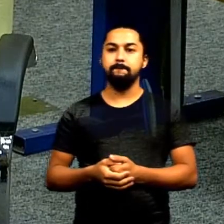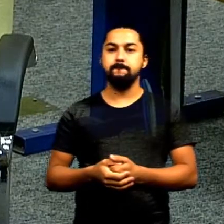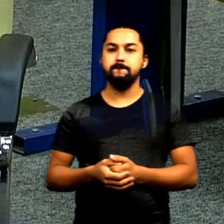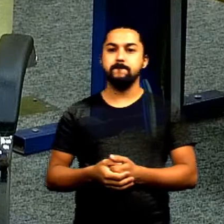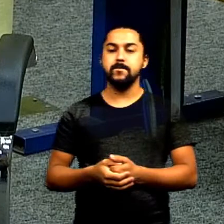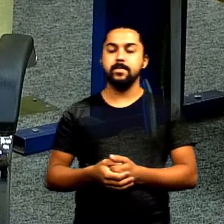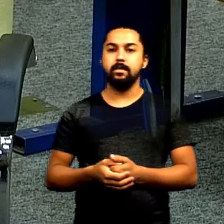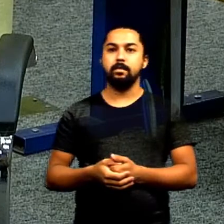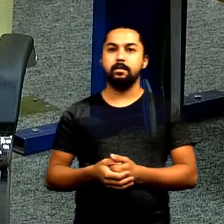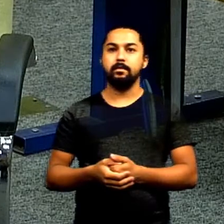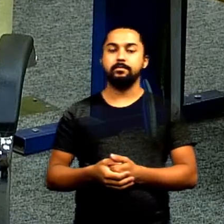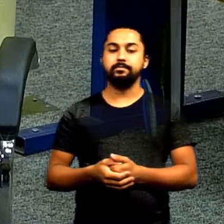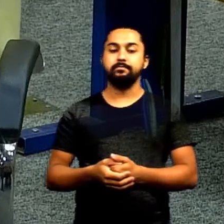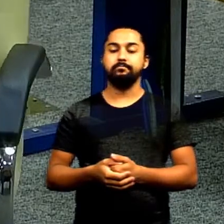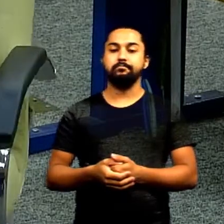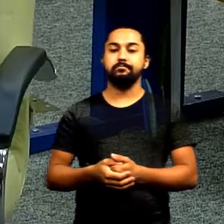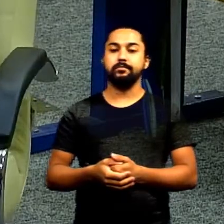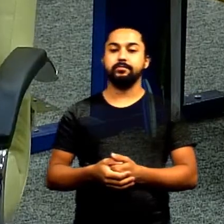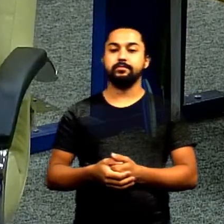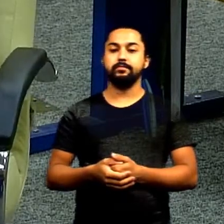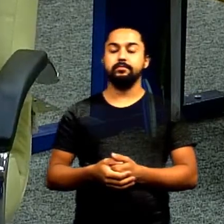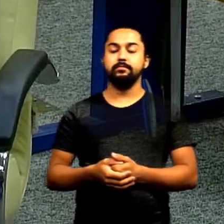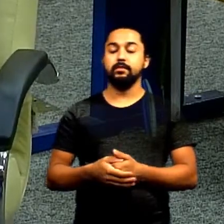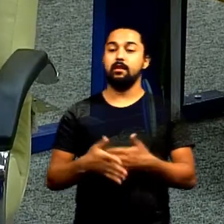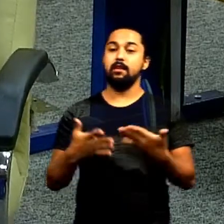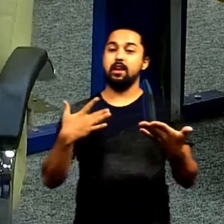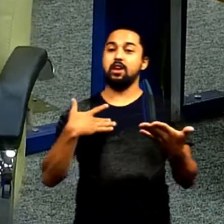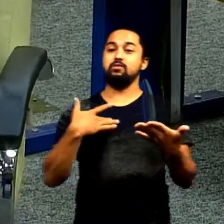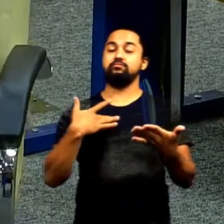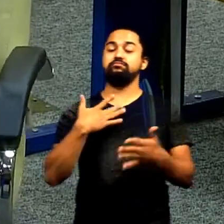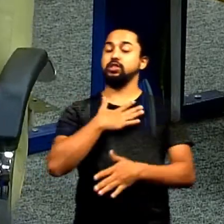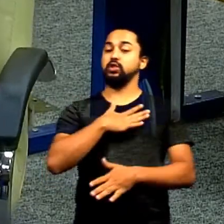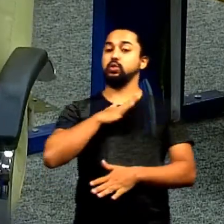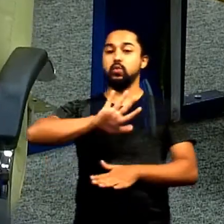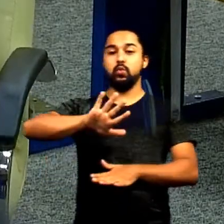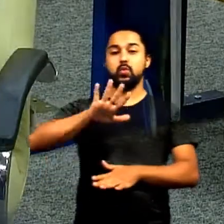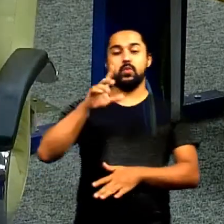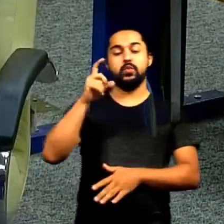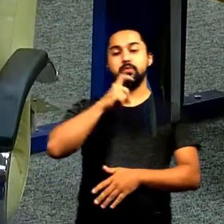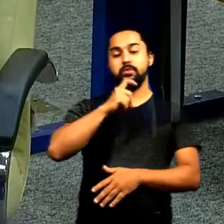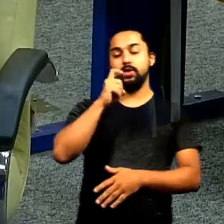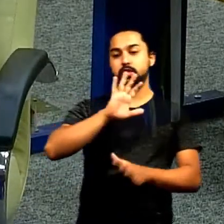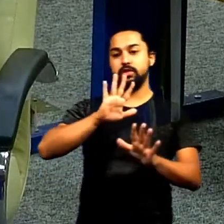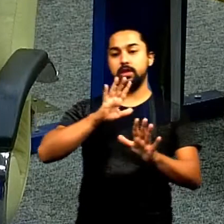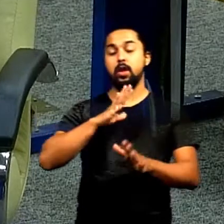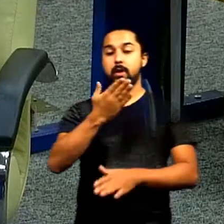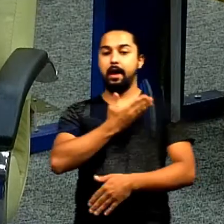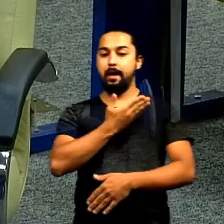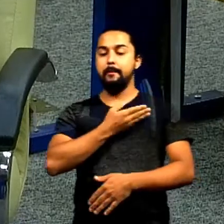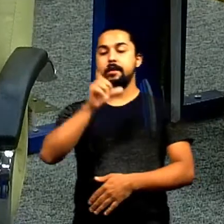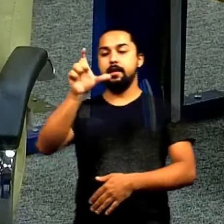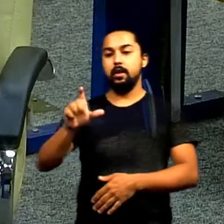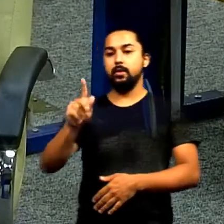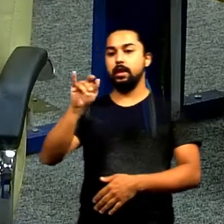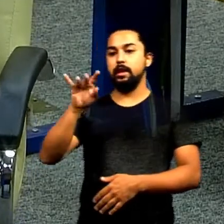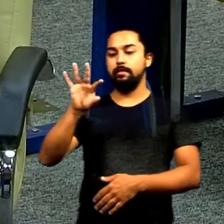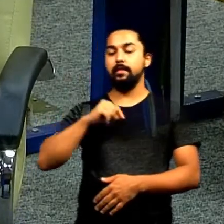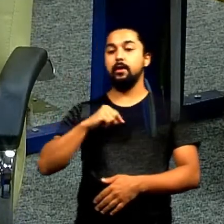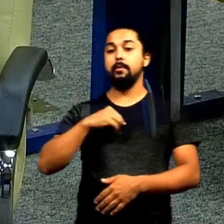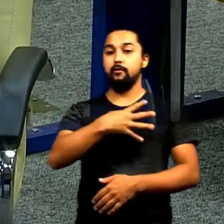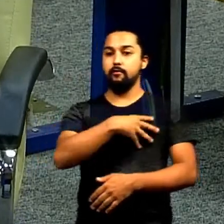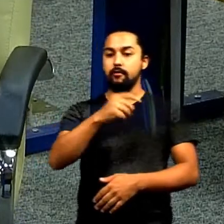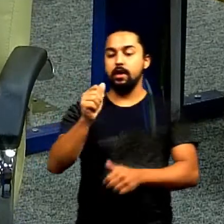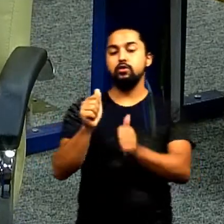pelas pessoas e não é meu feitinho isso eu sou amigo do Quitão meu filho até